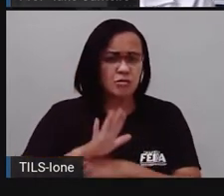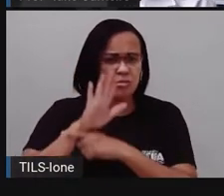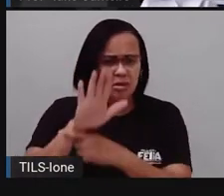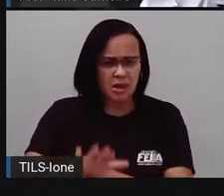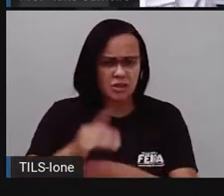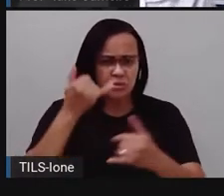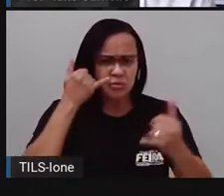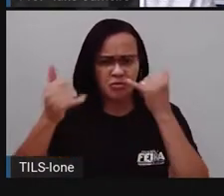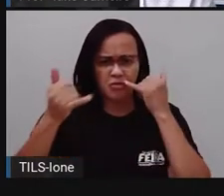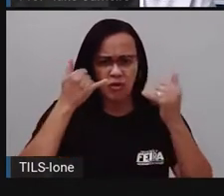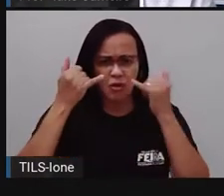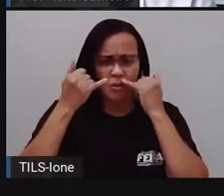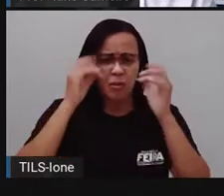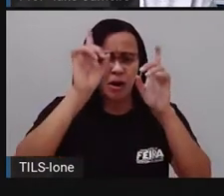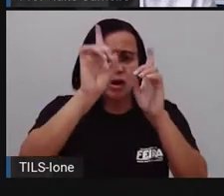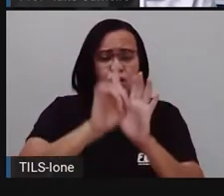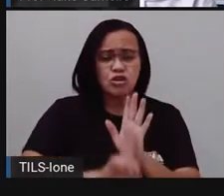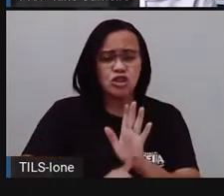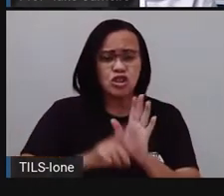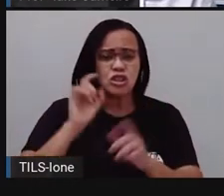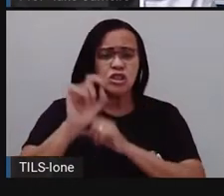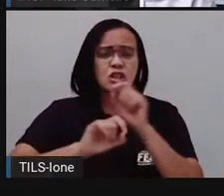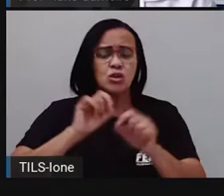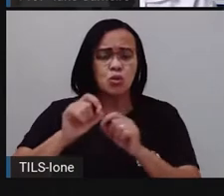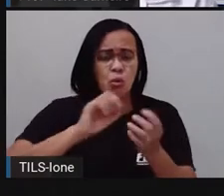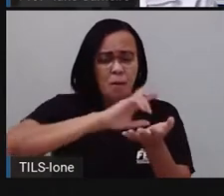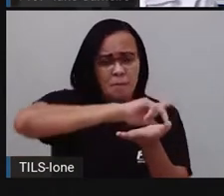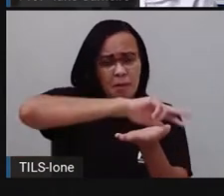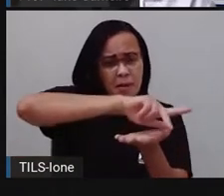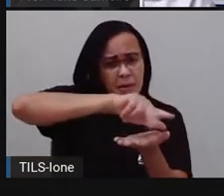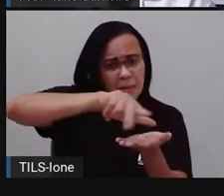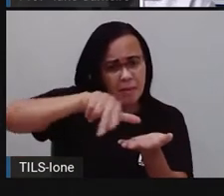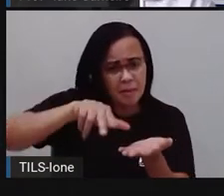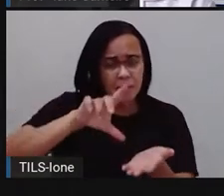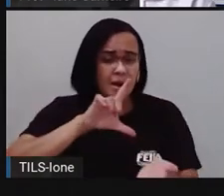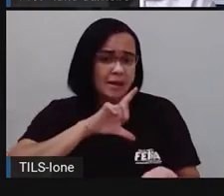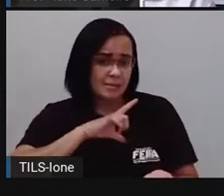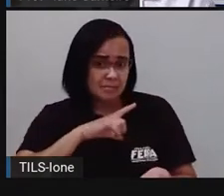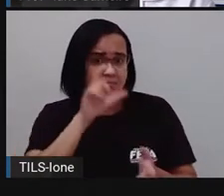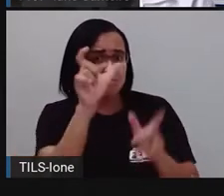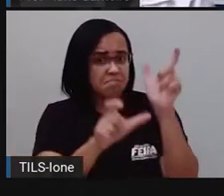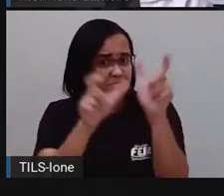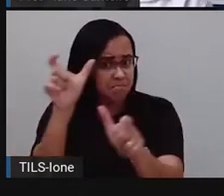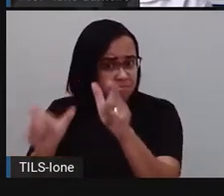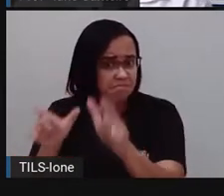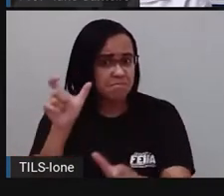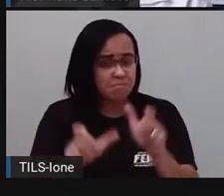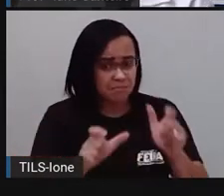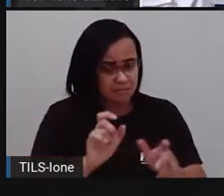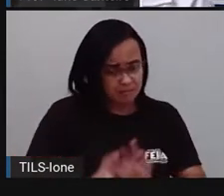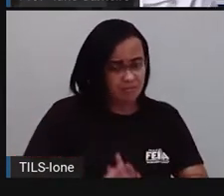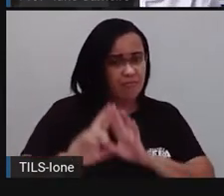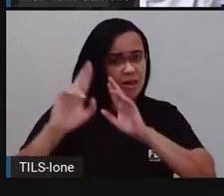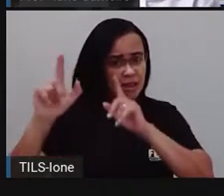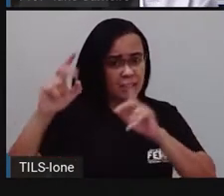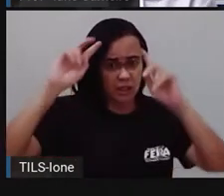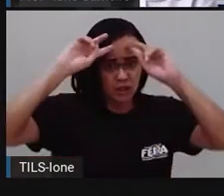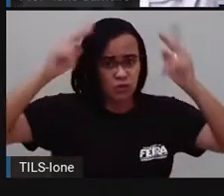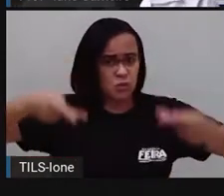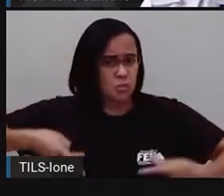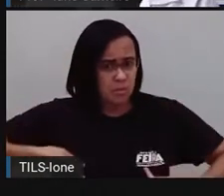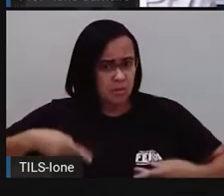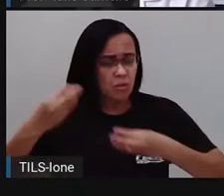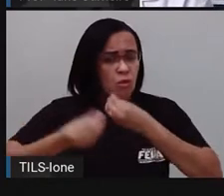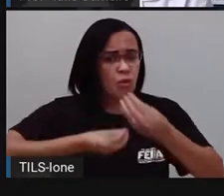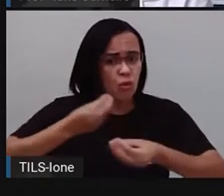direito da liberdade, sobre a diversidade que há em sermos seres humanos, né? Então, eles